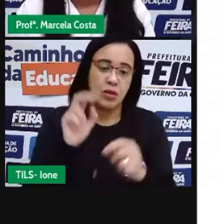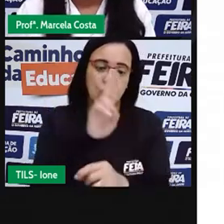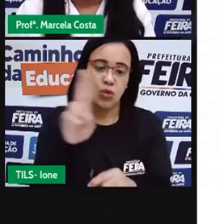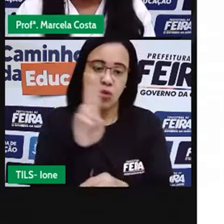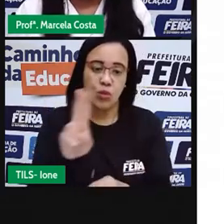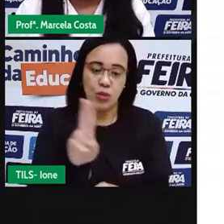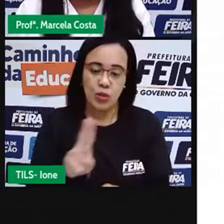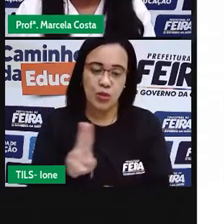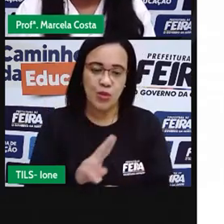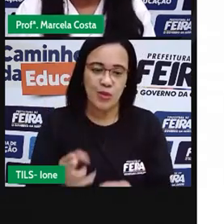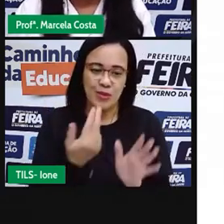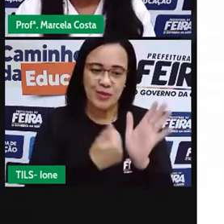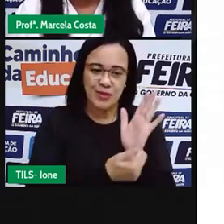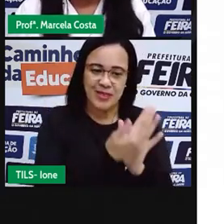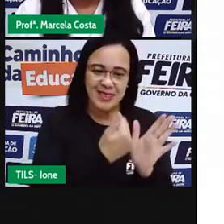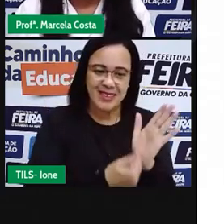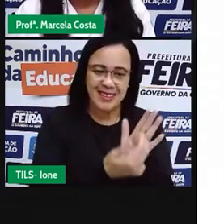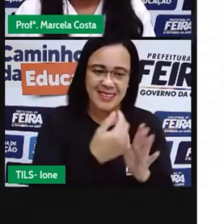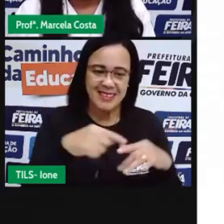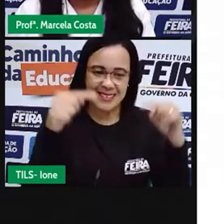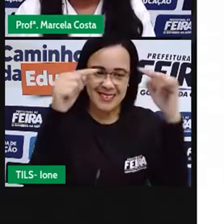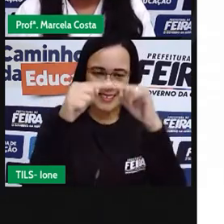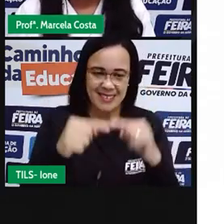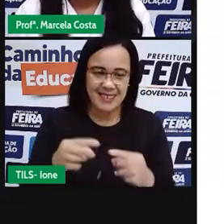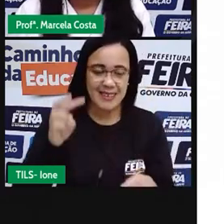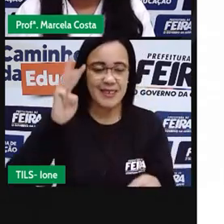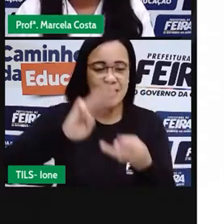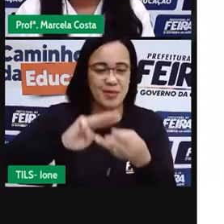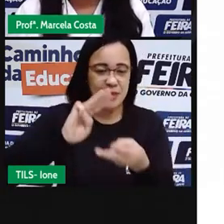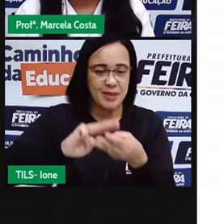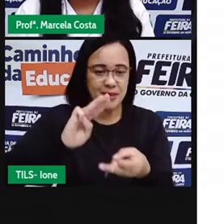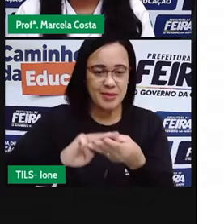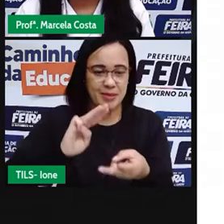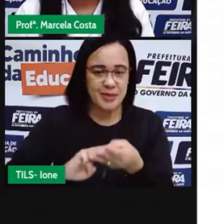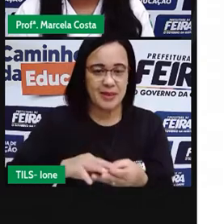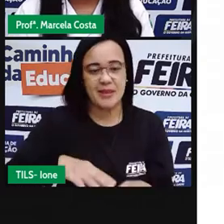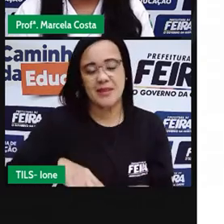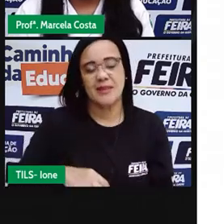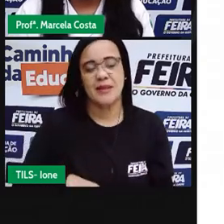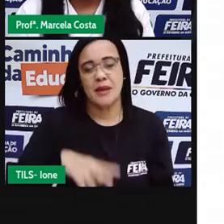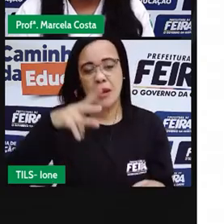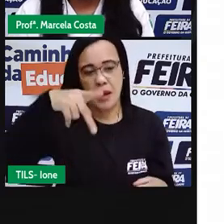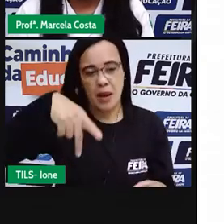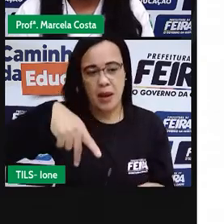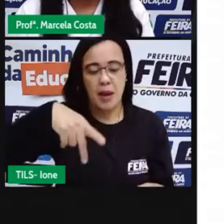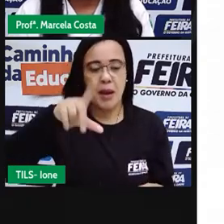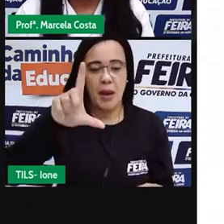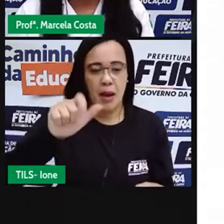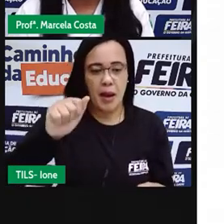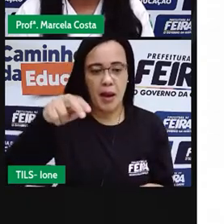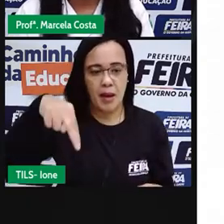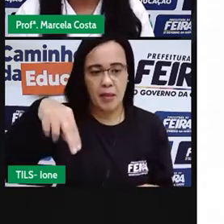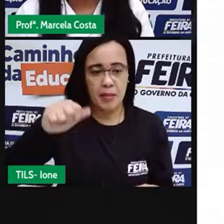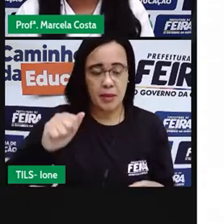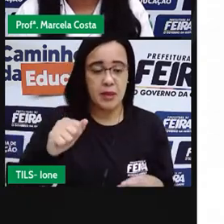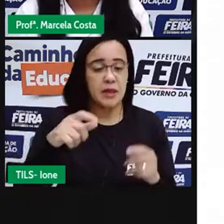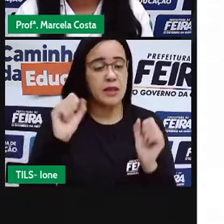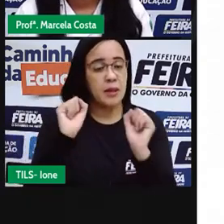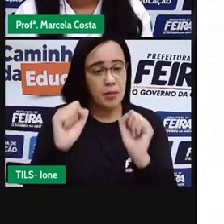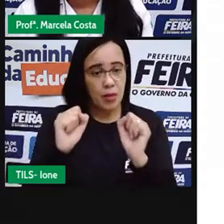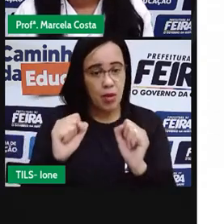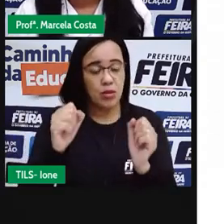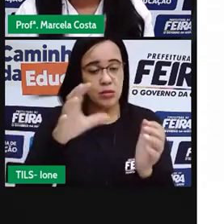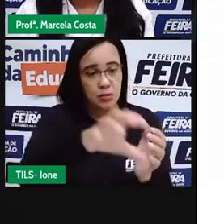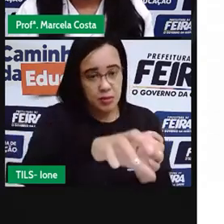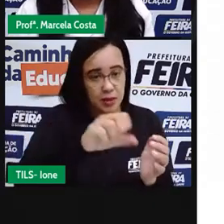e a imagem das figuras planas eu vou pedir para você ir registrando no seu caderno